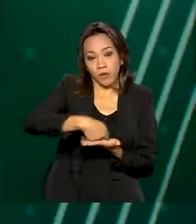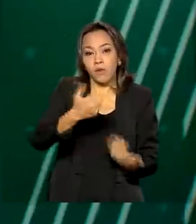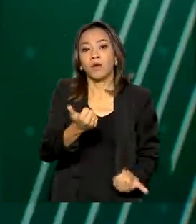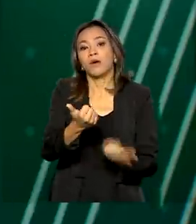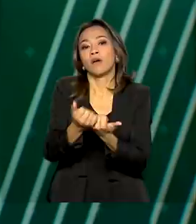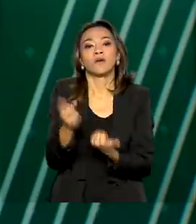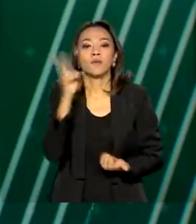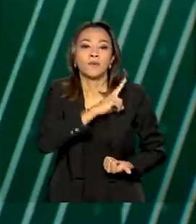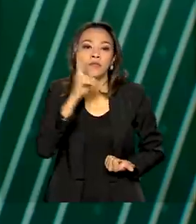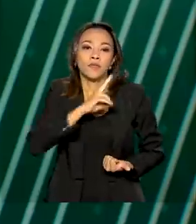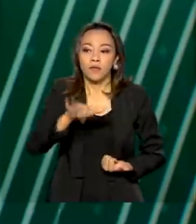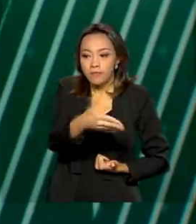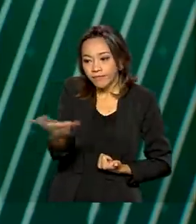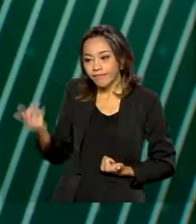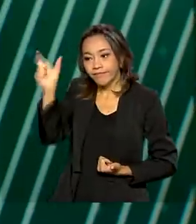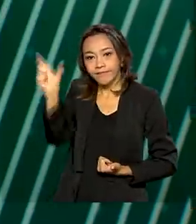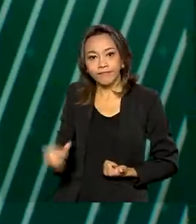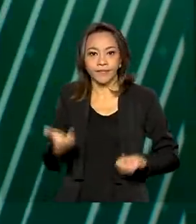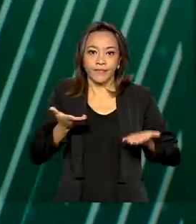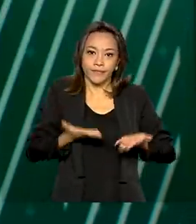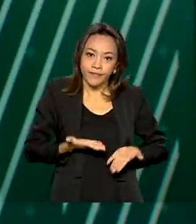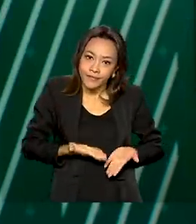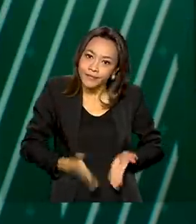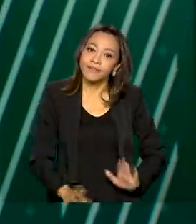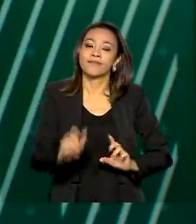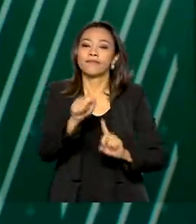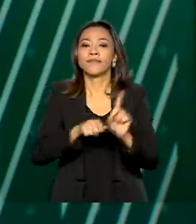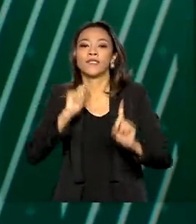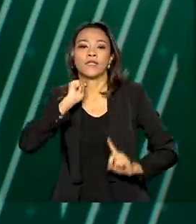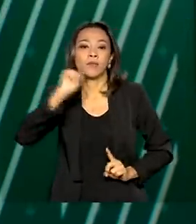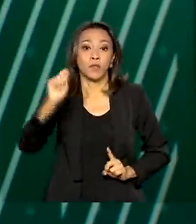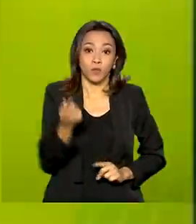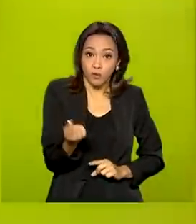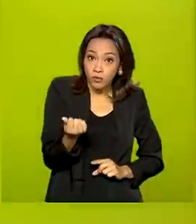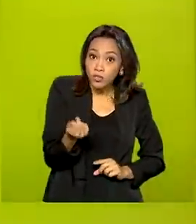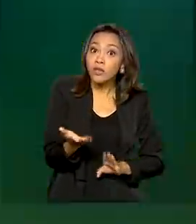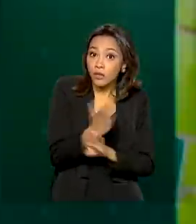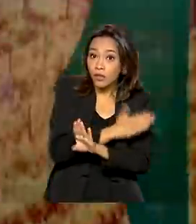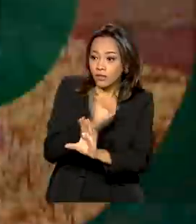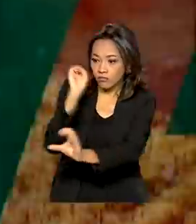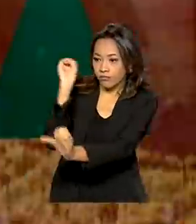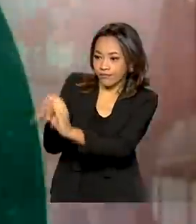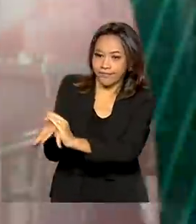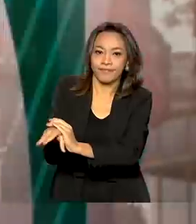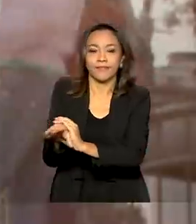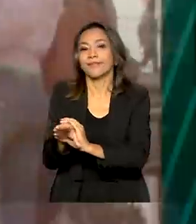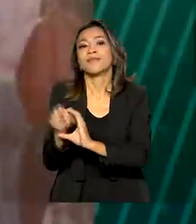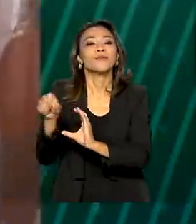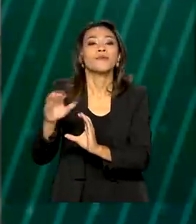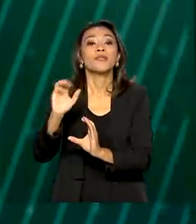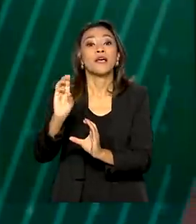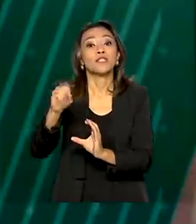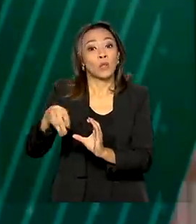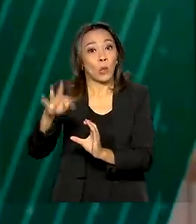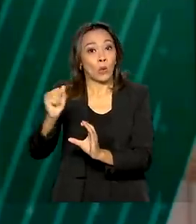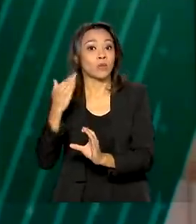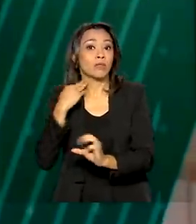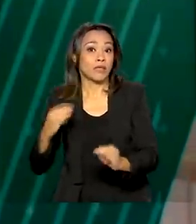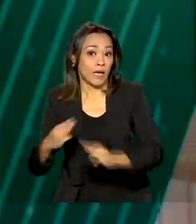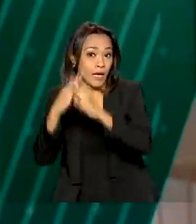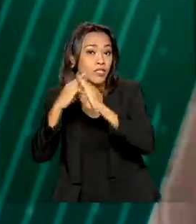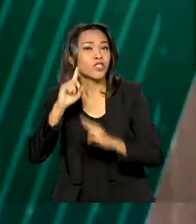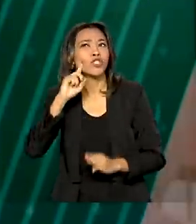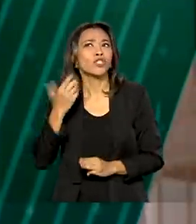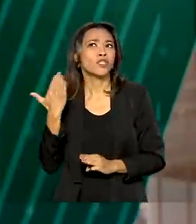auxílio emergencial dos beneficiários nascidos em abril. O dinheiro já havia sido depositado nas contas digitais da Caixa, dia